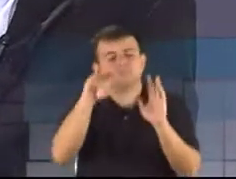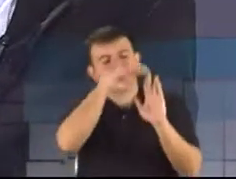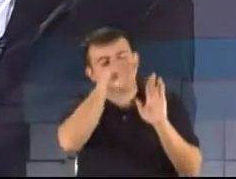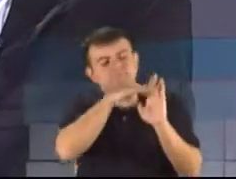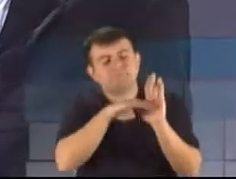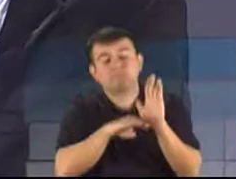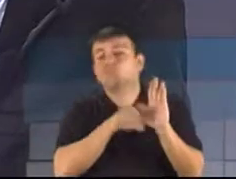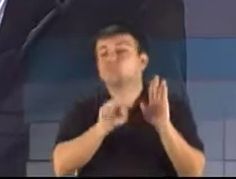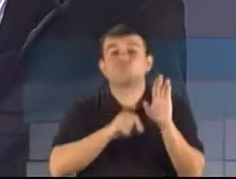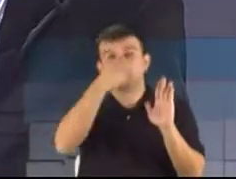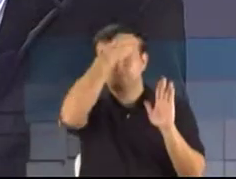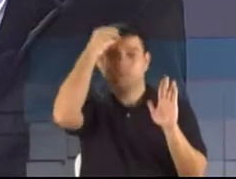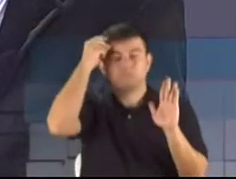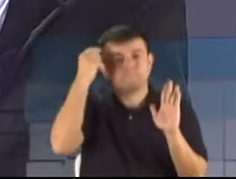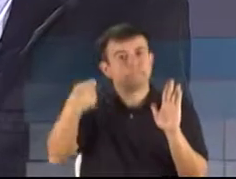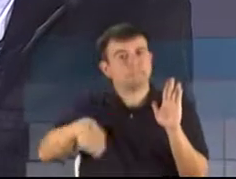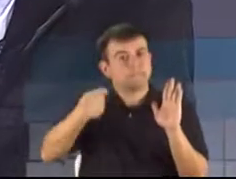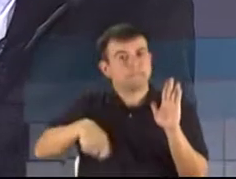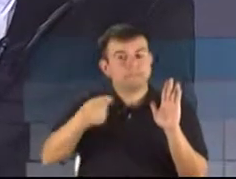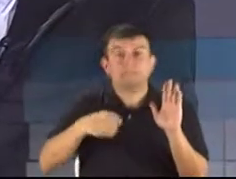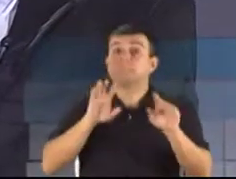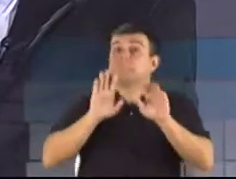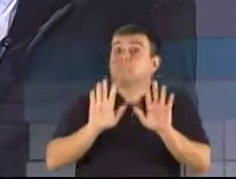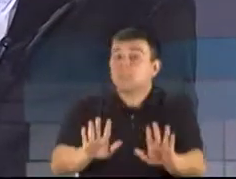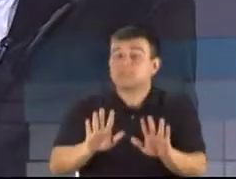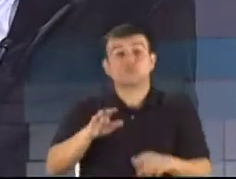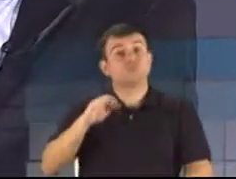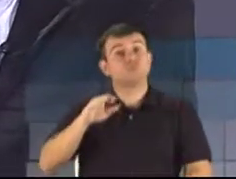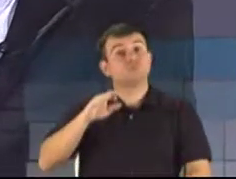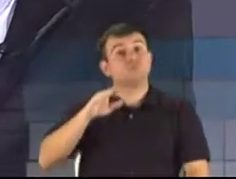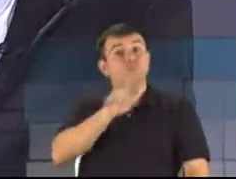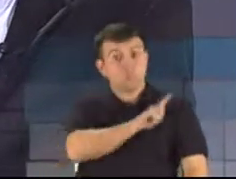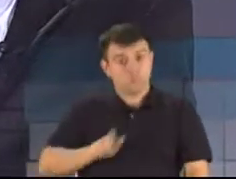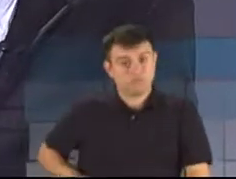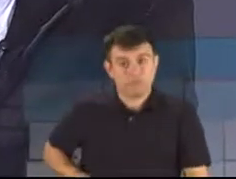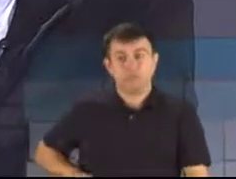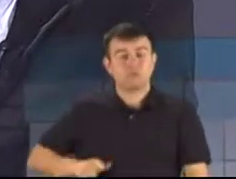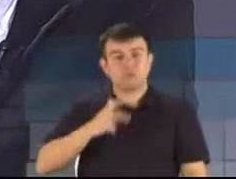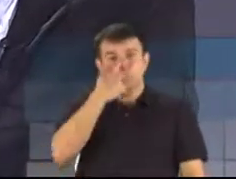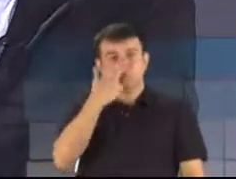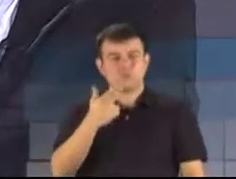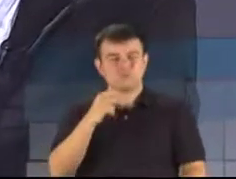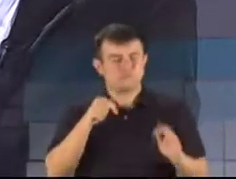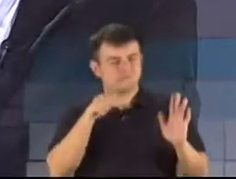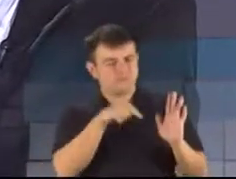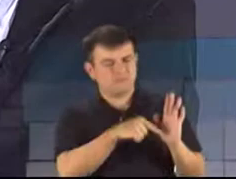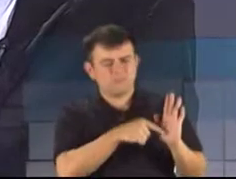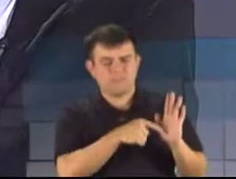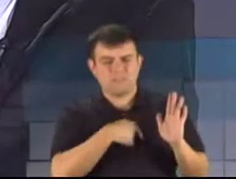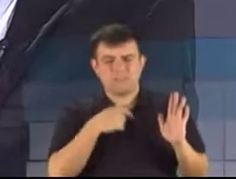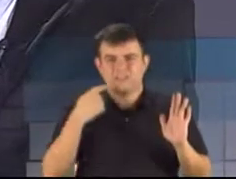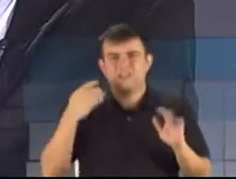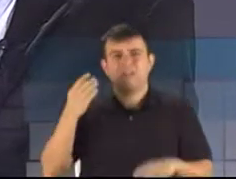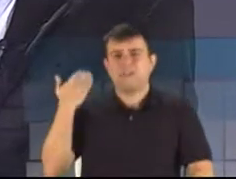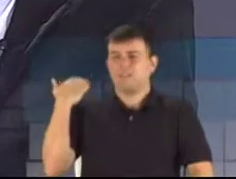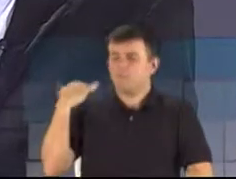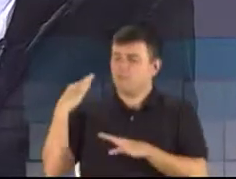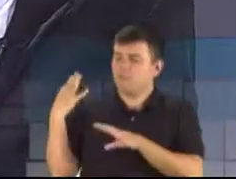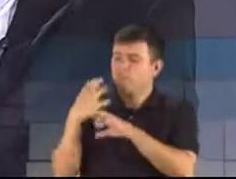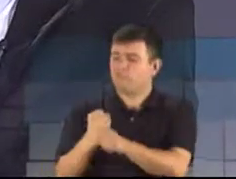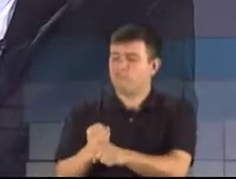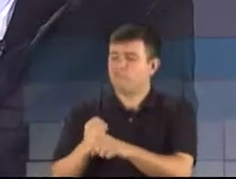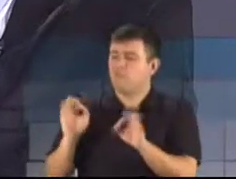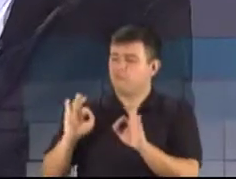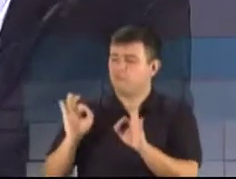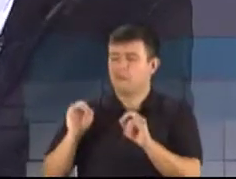o governo não tem cumprido com aquela média acima dos demais governos e, consequentemente, o